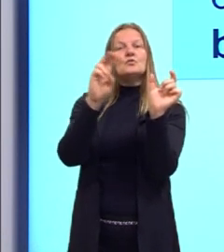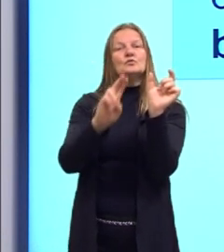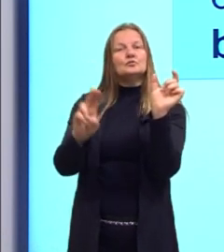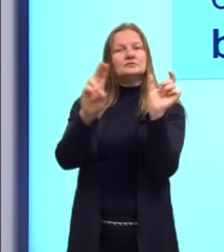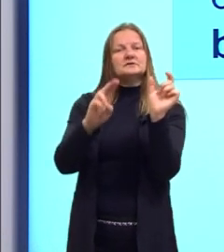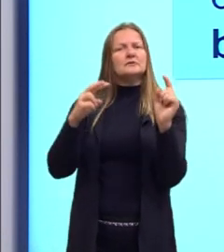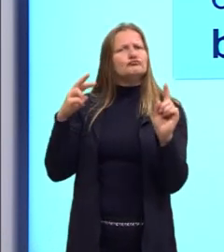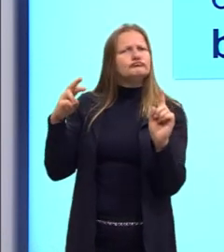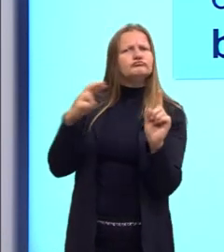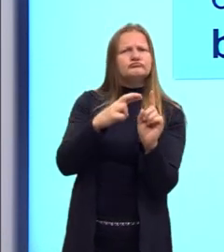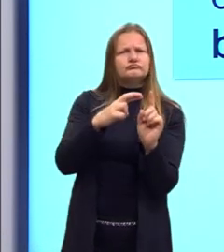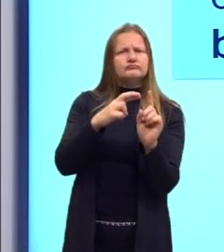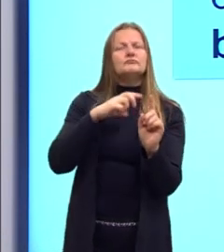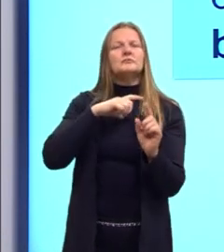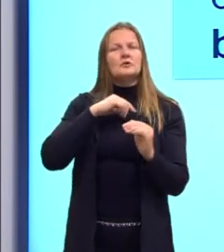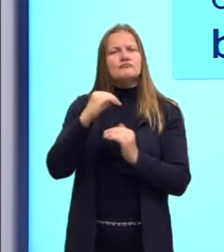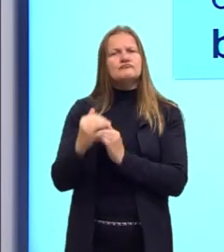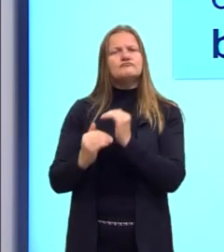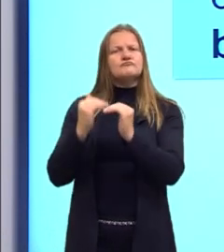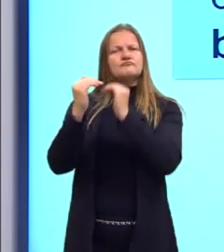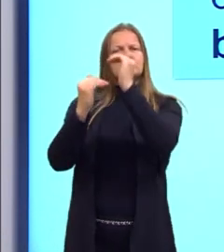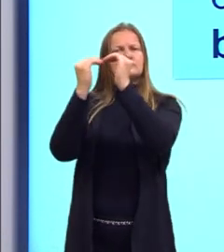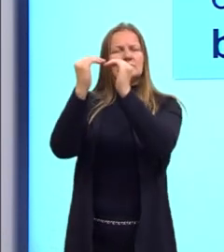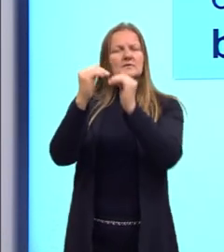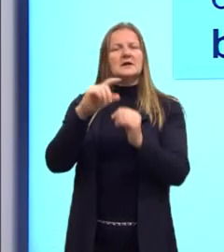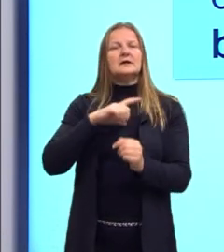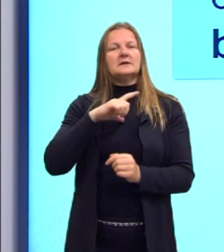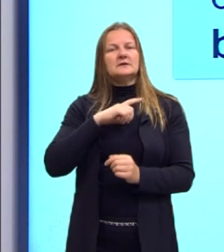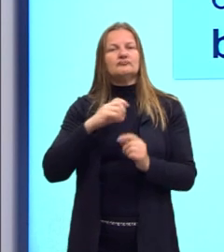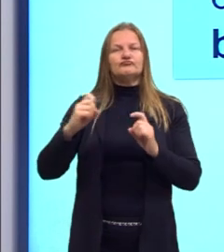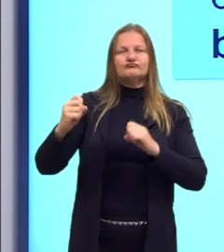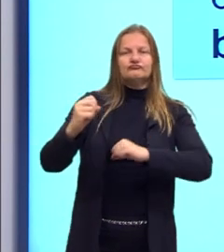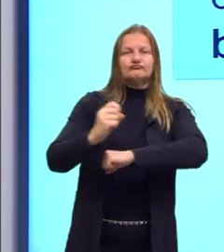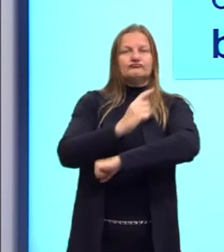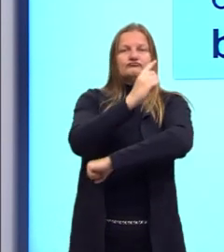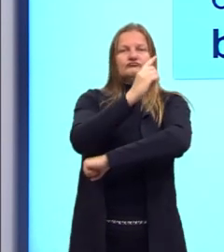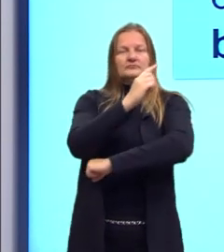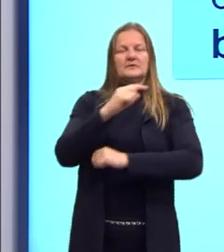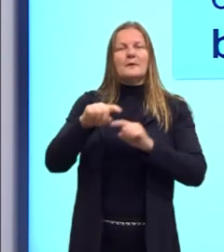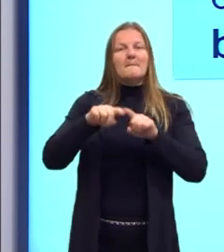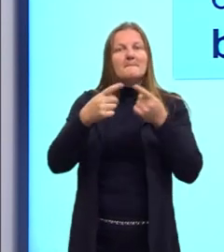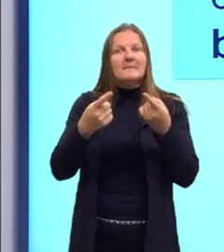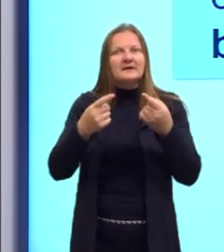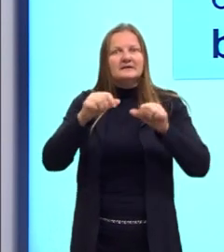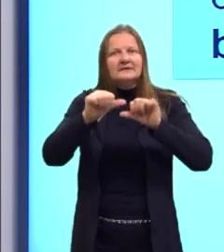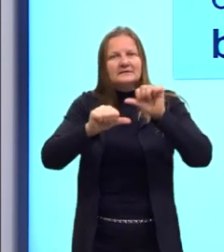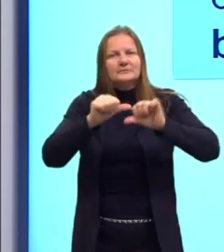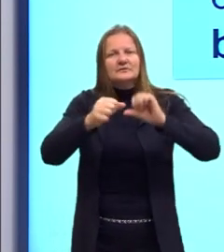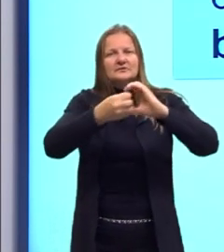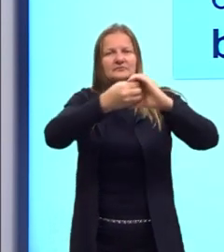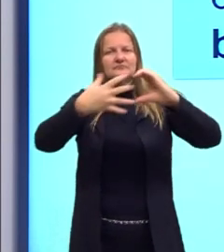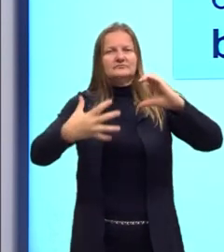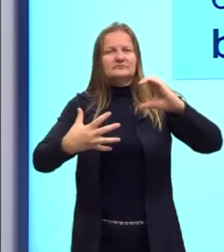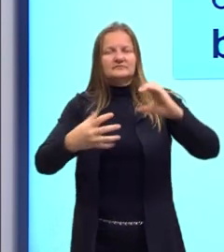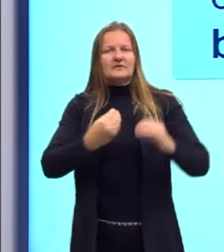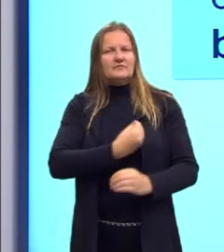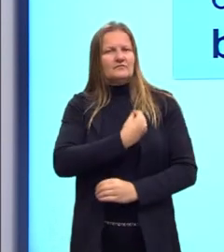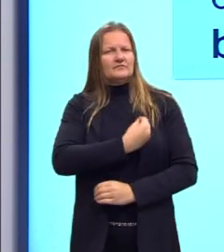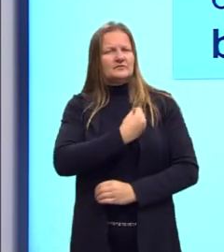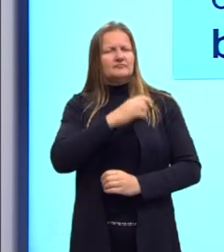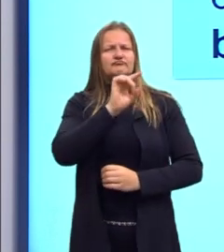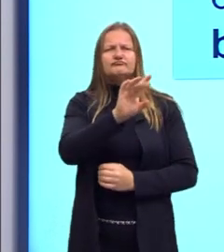referência à evolução, então, biológica. E as mudanças nas características de vida.